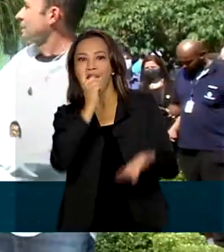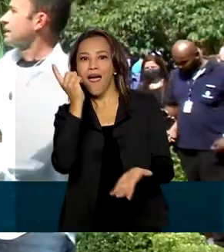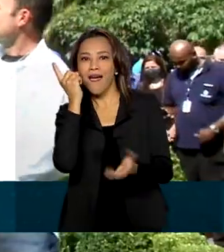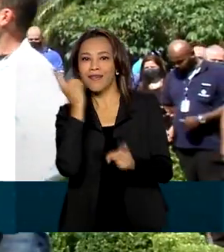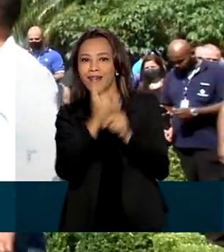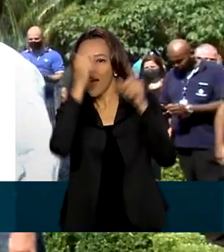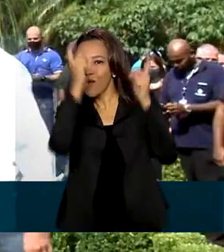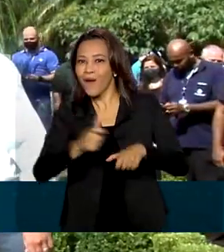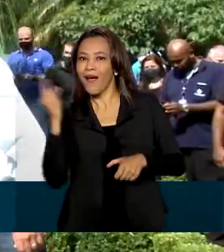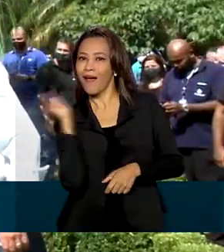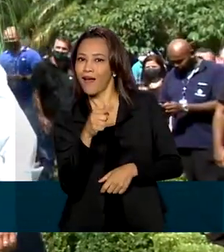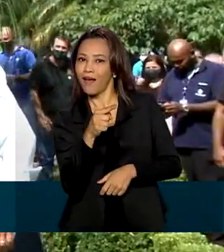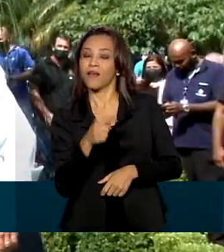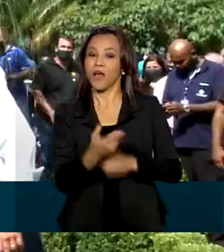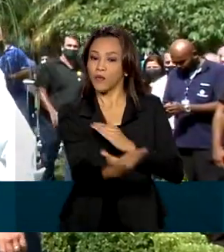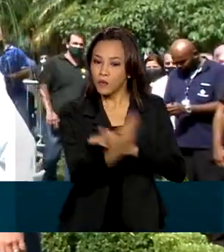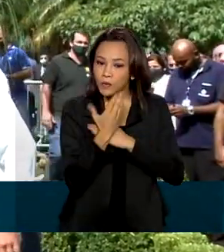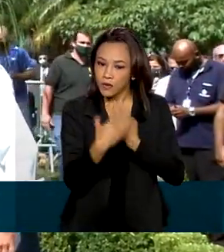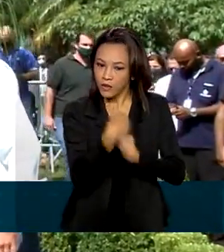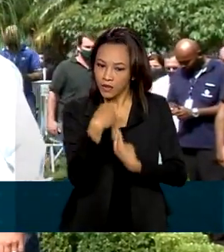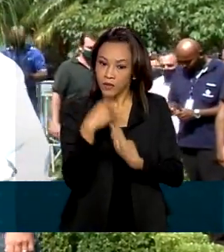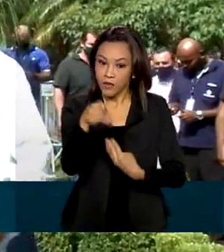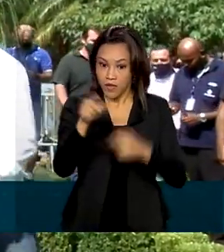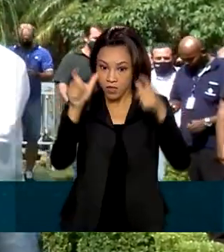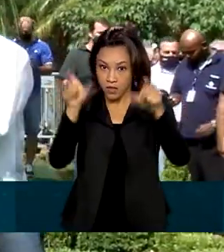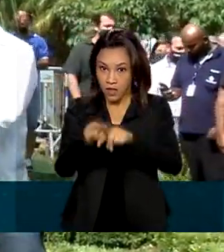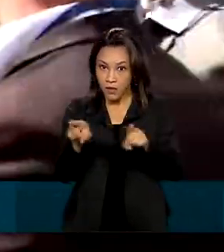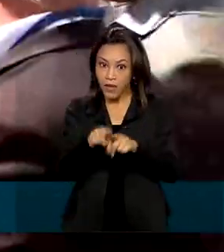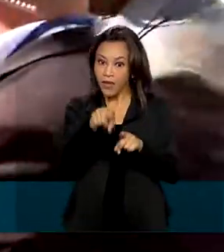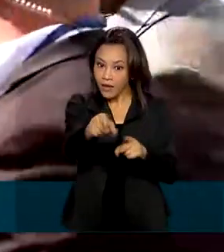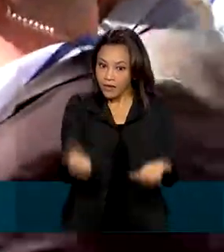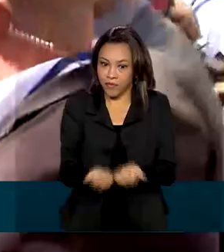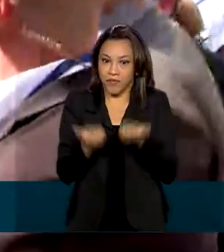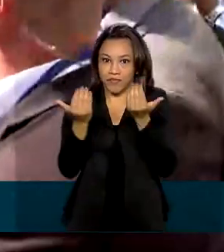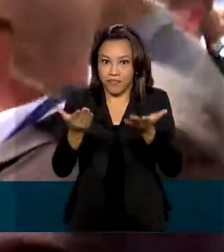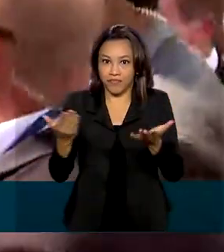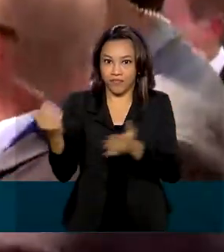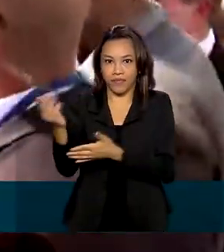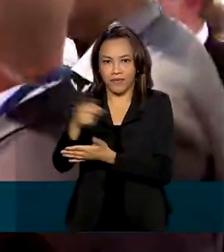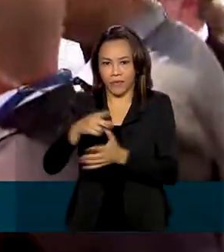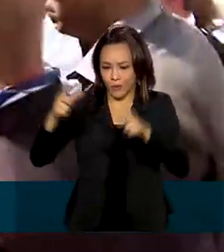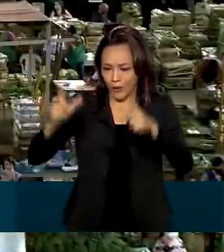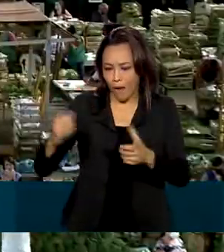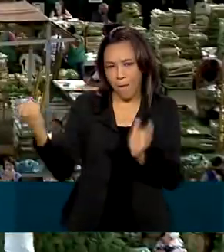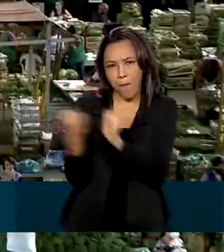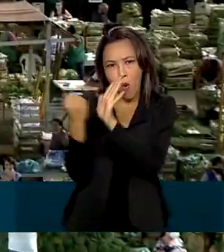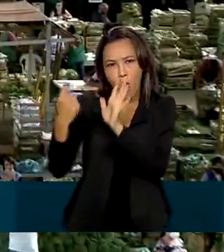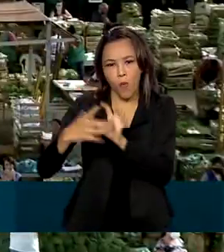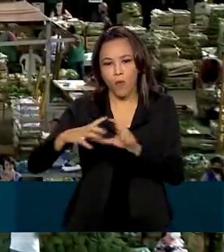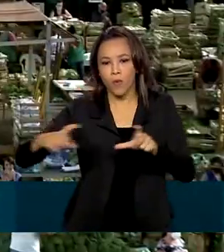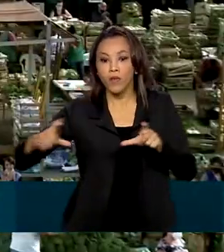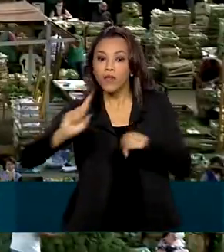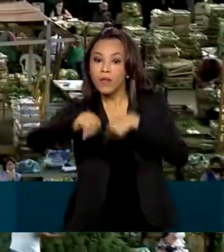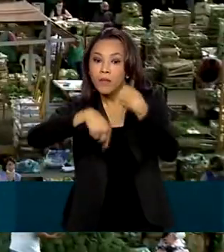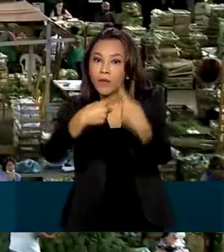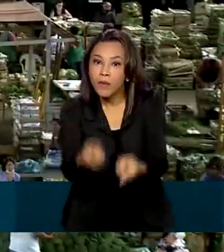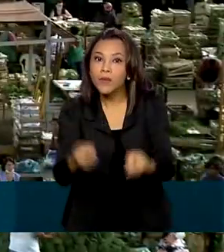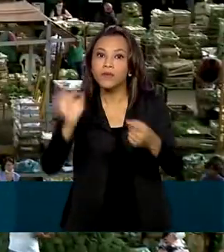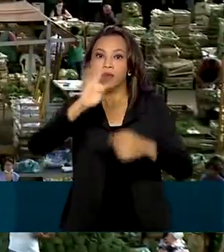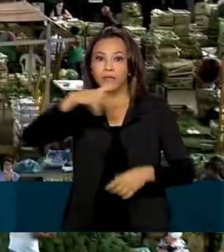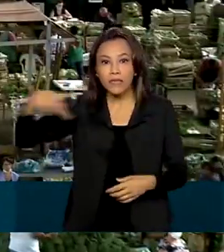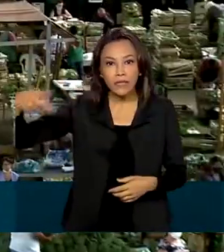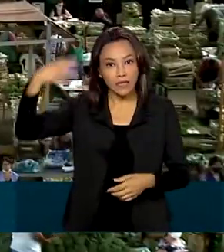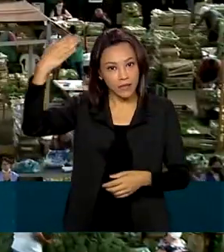também, como homenagem dos permissionários, este monumento. Depois, o presidente destacou o que chama de